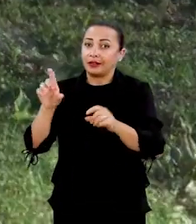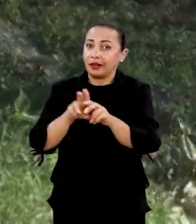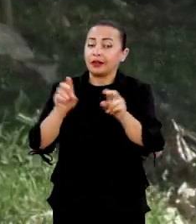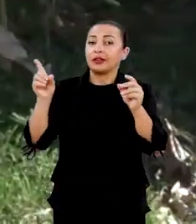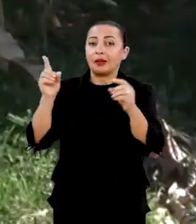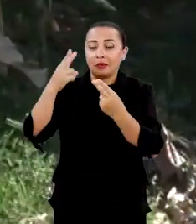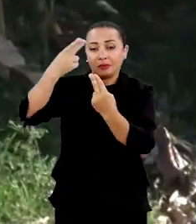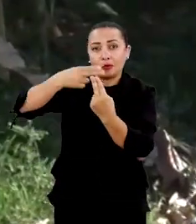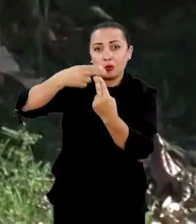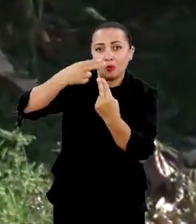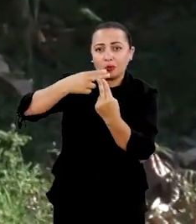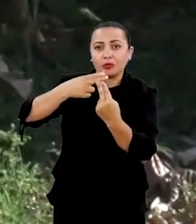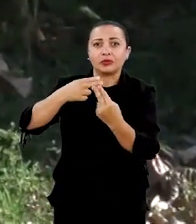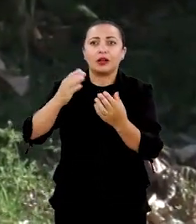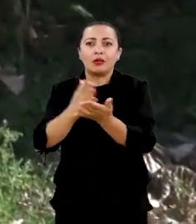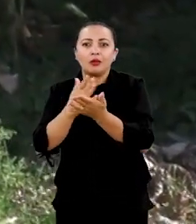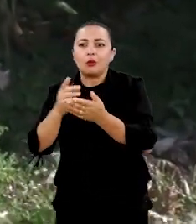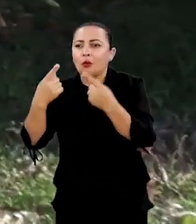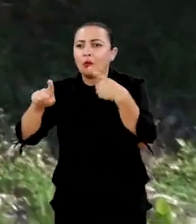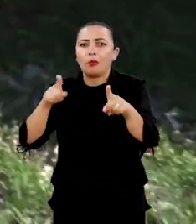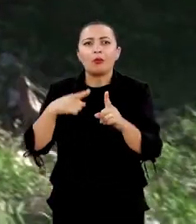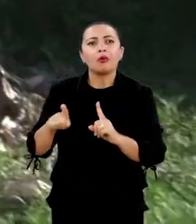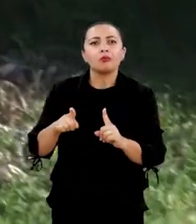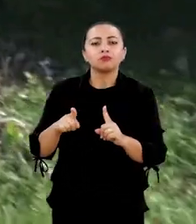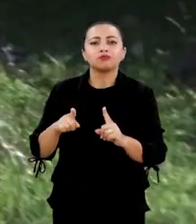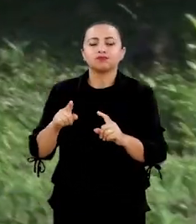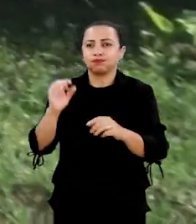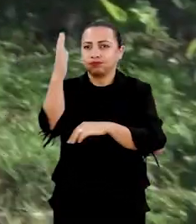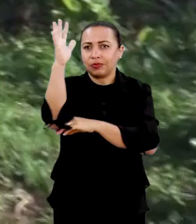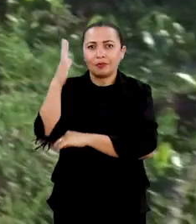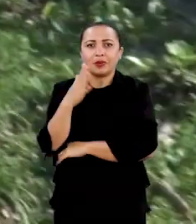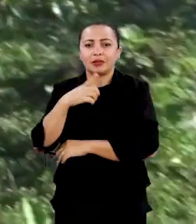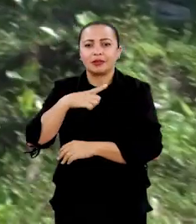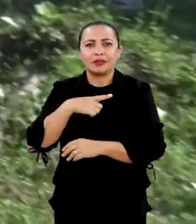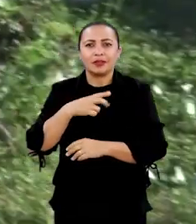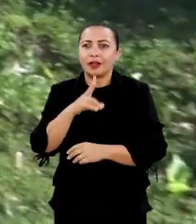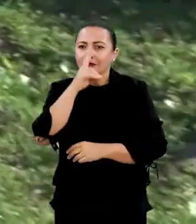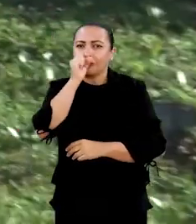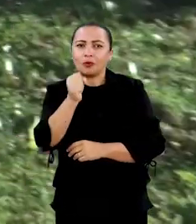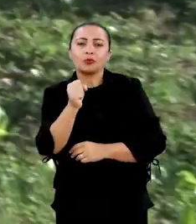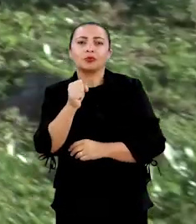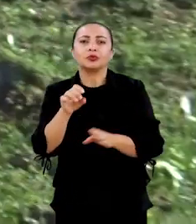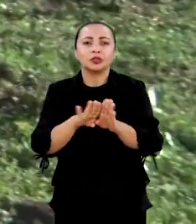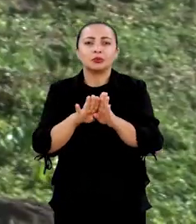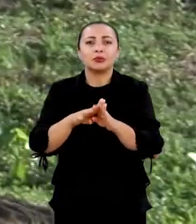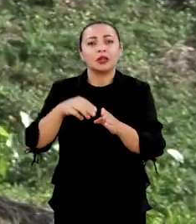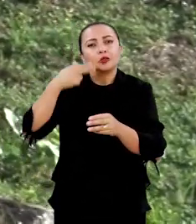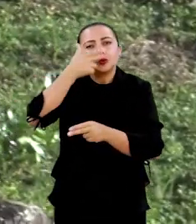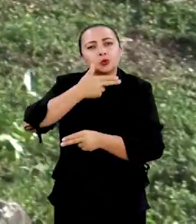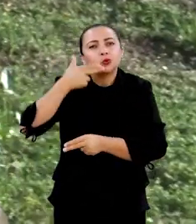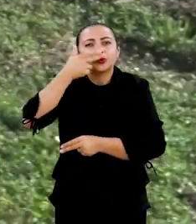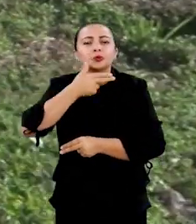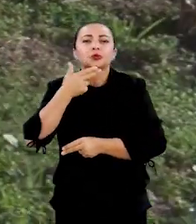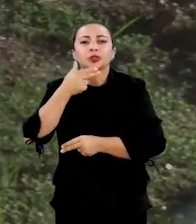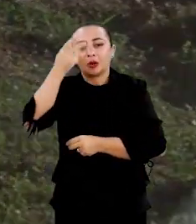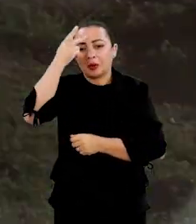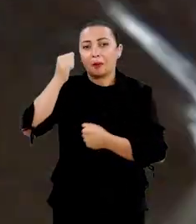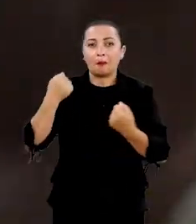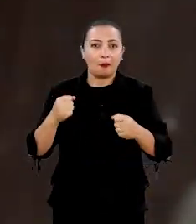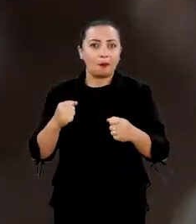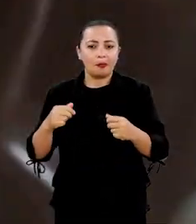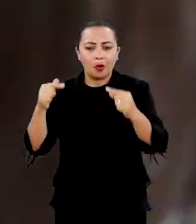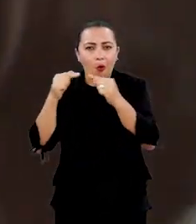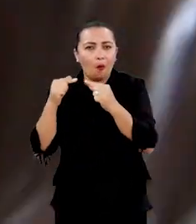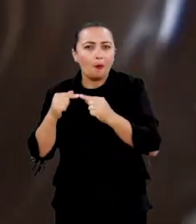situada o Instituto Federal Baiano, alguma outra espécie que tenha potenciais nutricionais